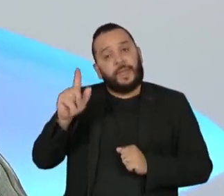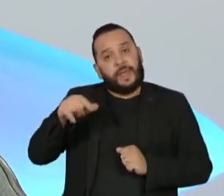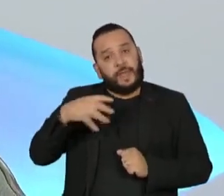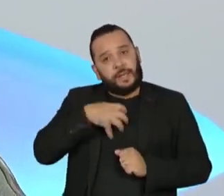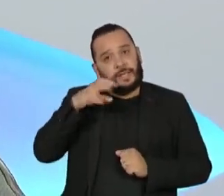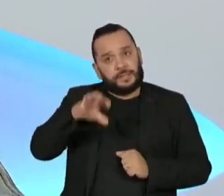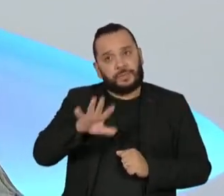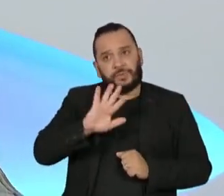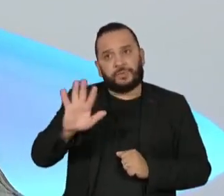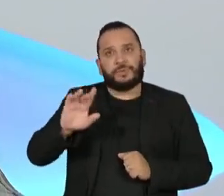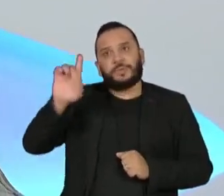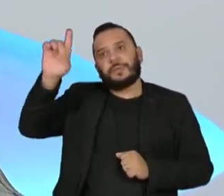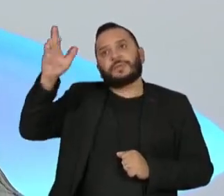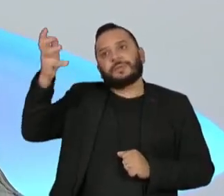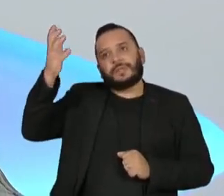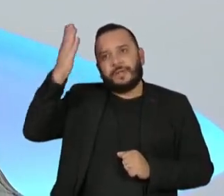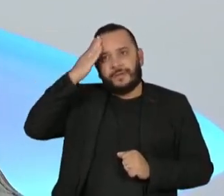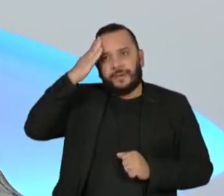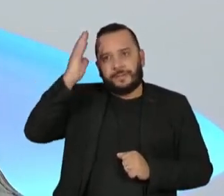afirmar. Se Deus quiser, vai acontecer com o Brasil. isso que posso